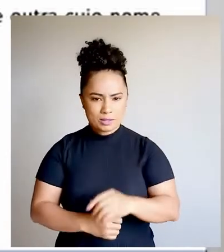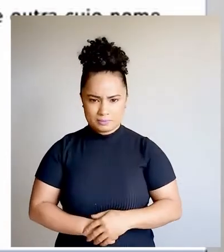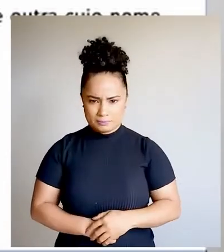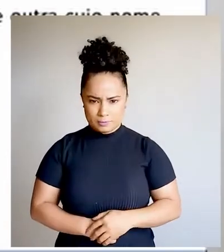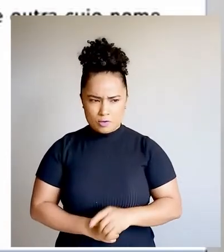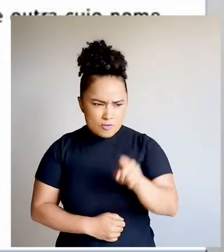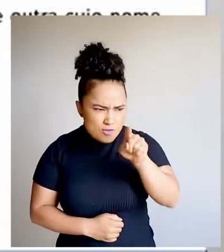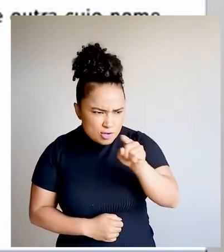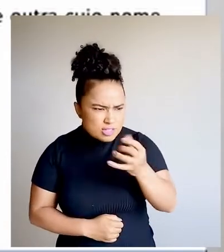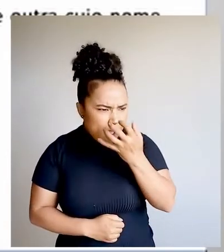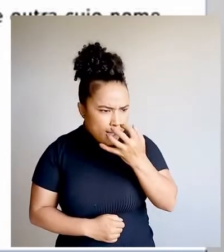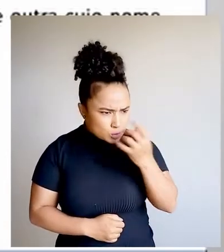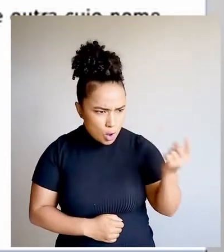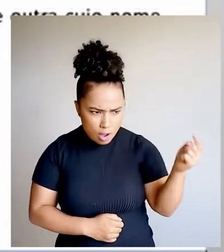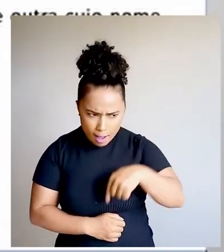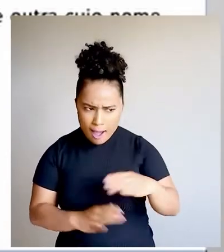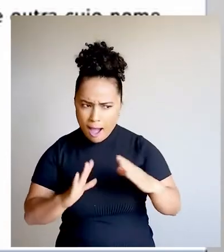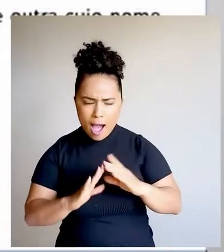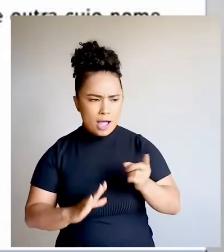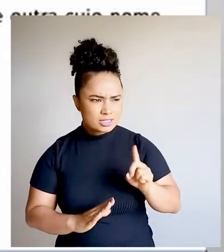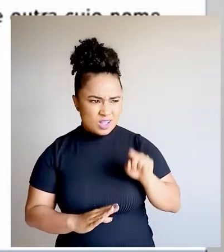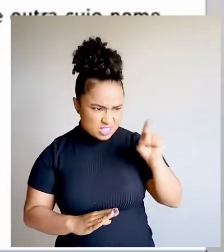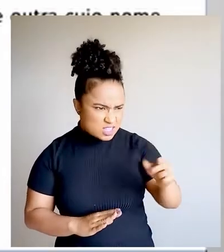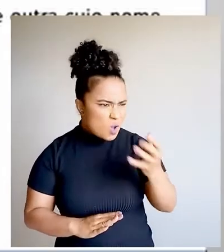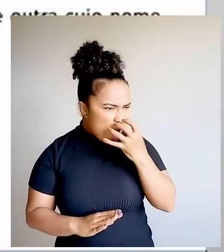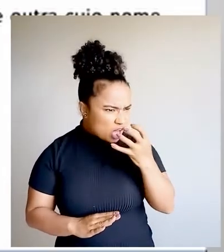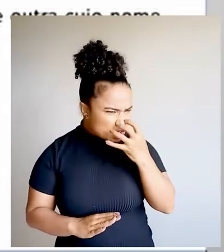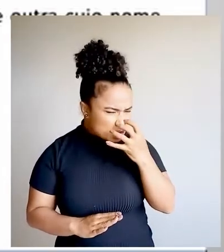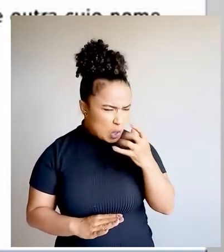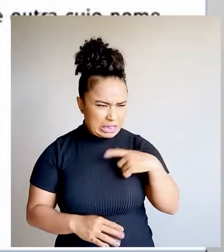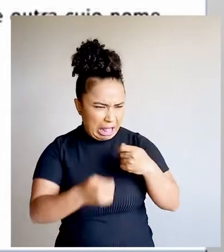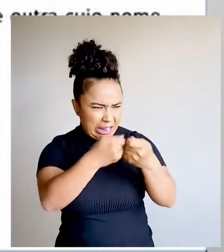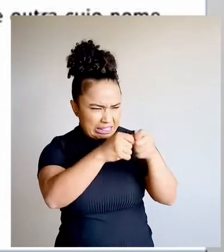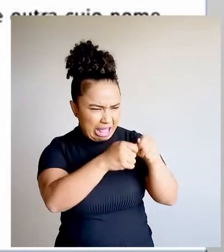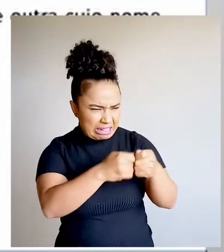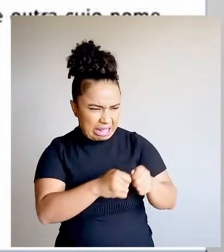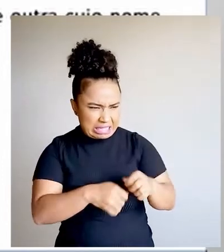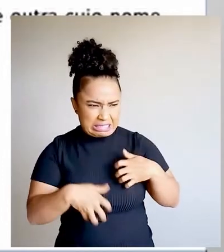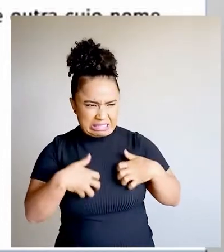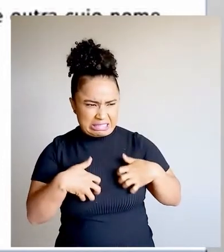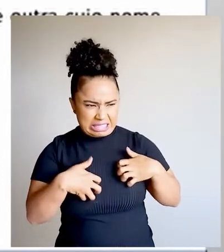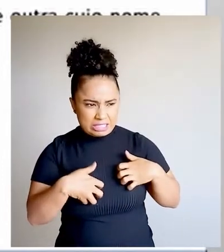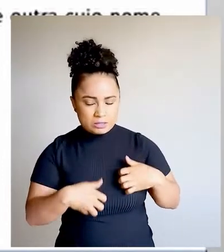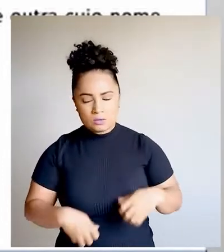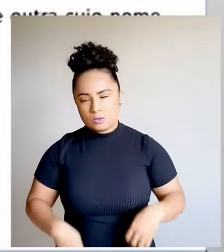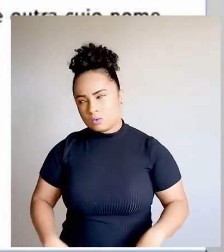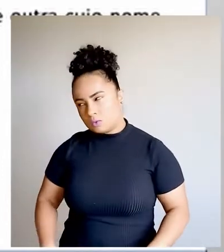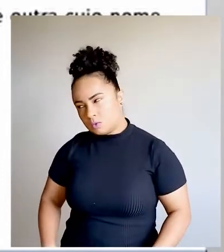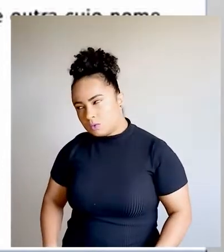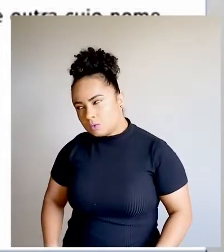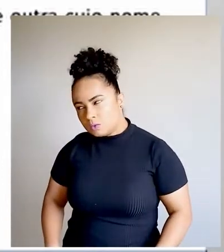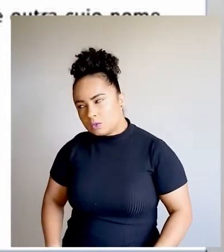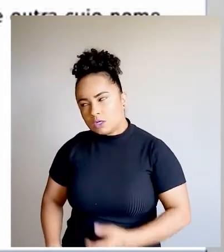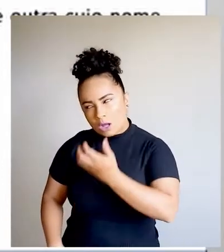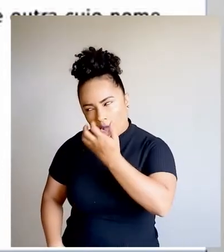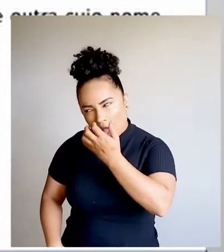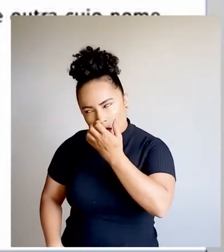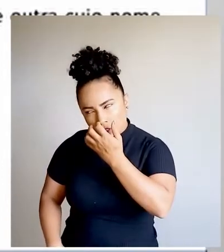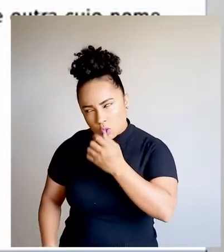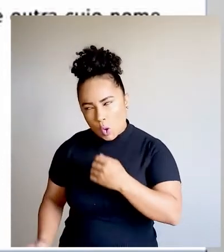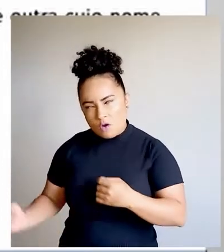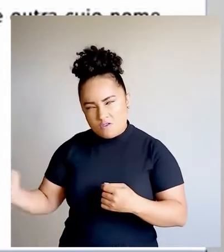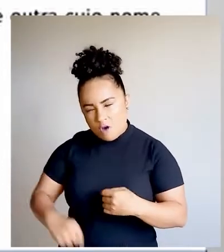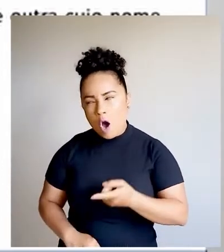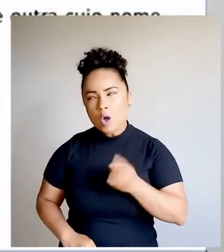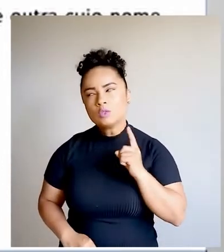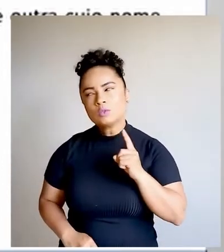cachorra entrar na minha casa de novo. Ela está cheia de pulgas. Diana, não entra nessa casa de